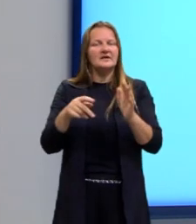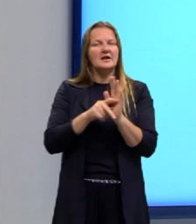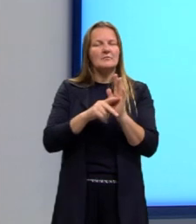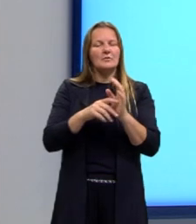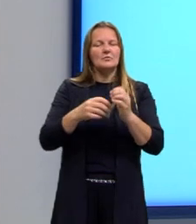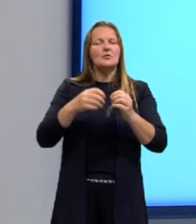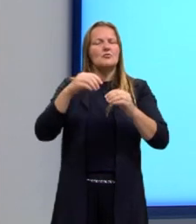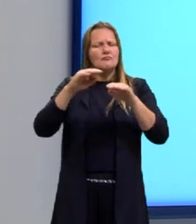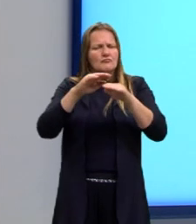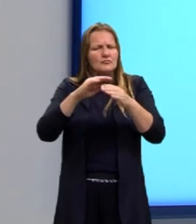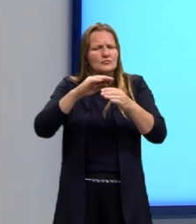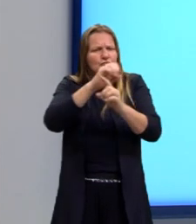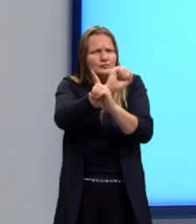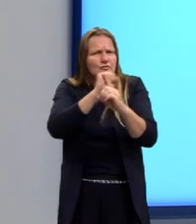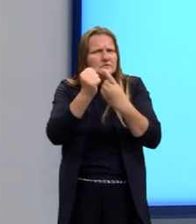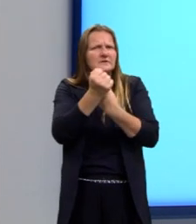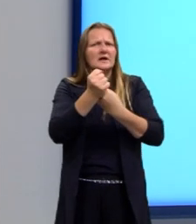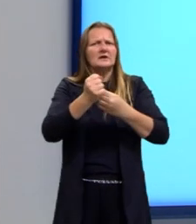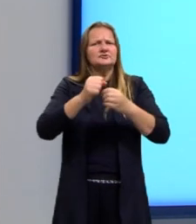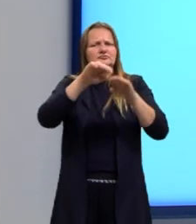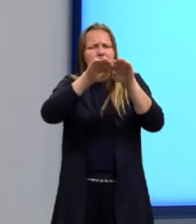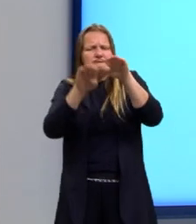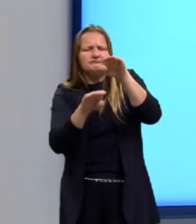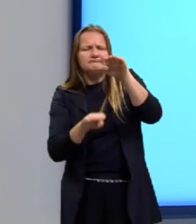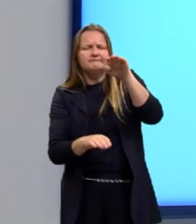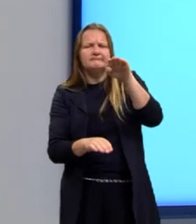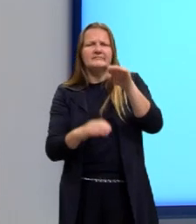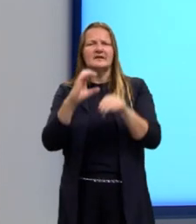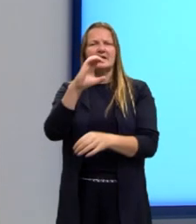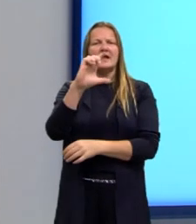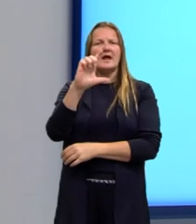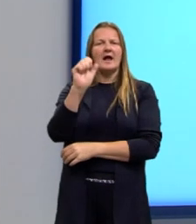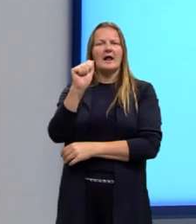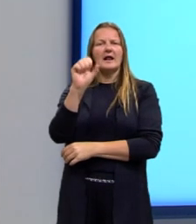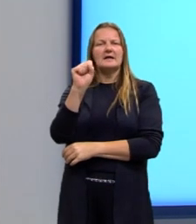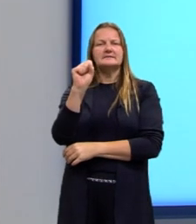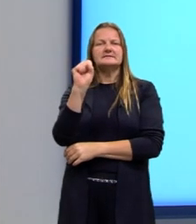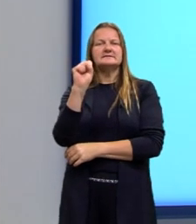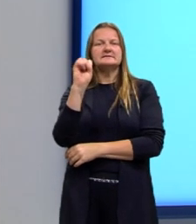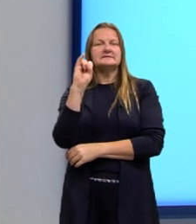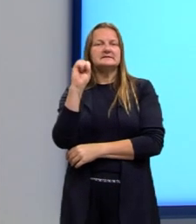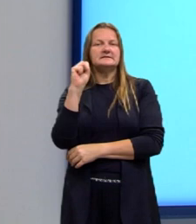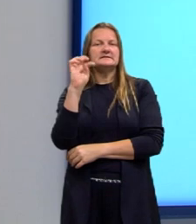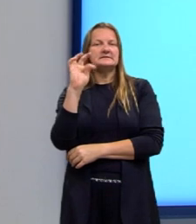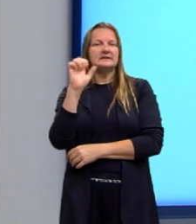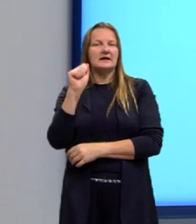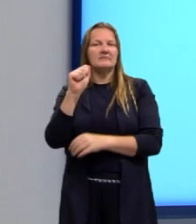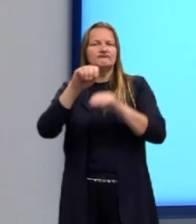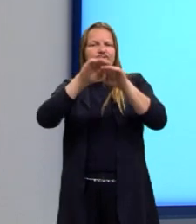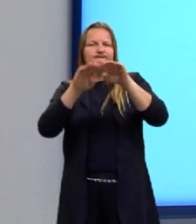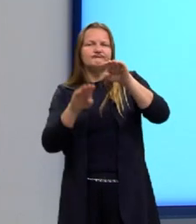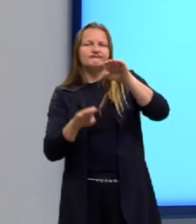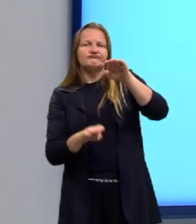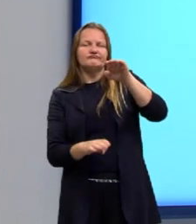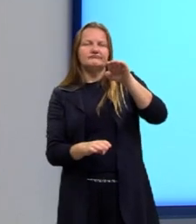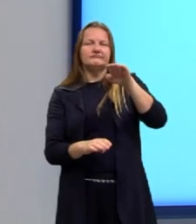hierarquizada. Então, já vamos partir do princípio que essa pessoa não acredita que existe democratização de acesso ao cinema no